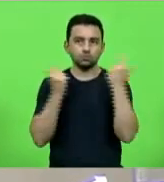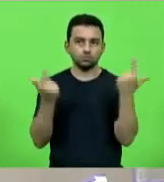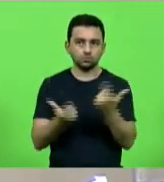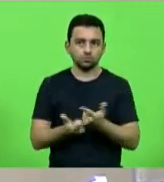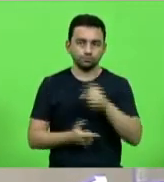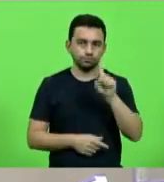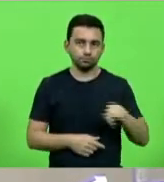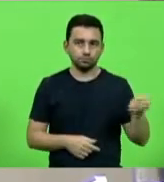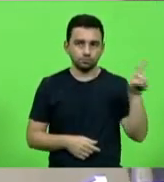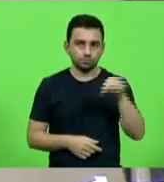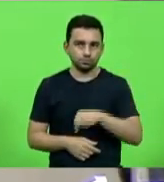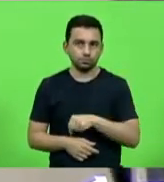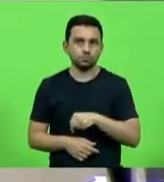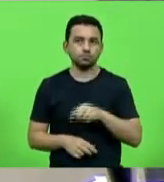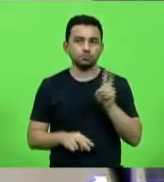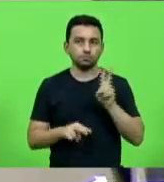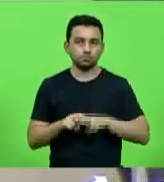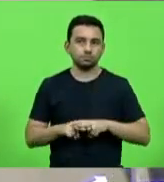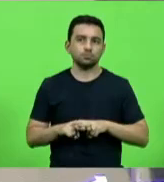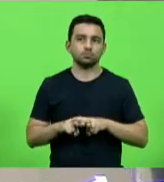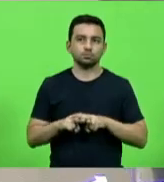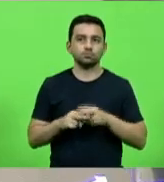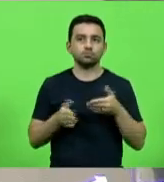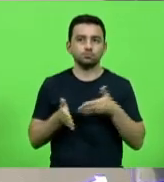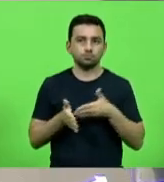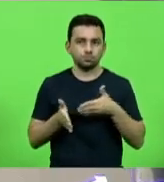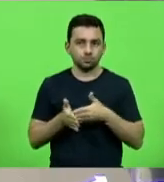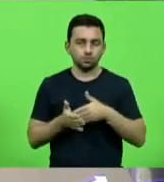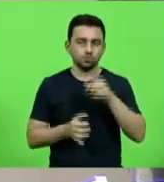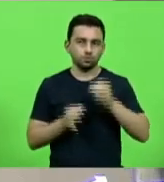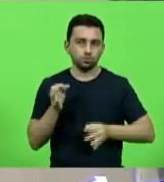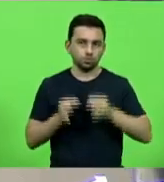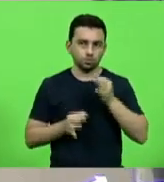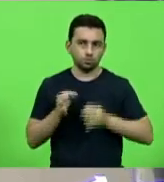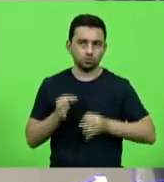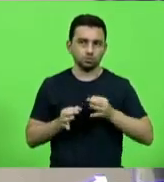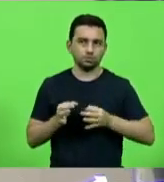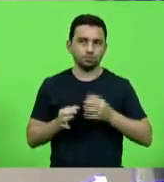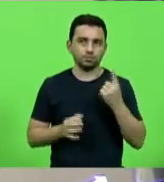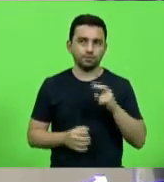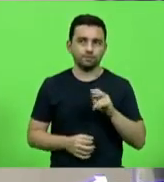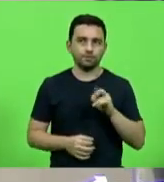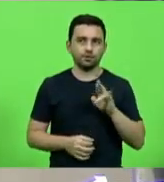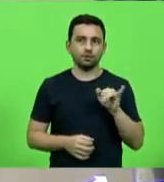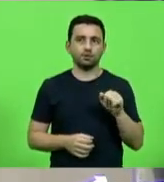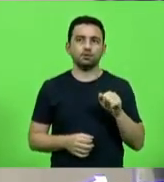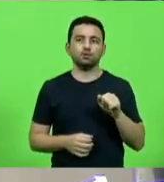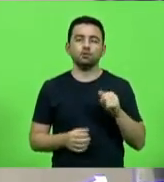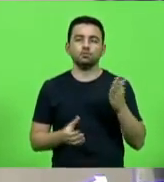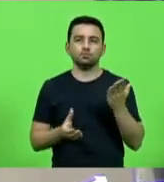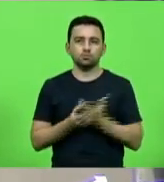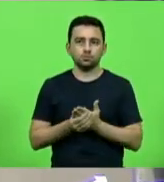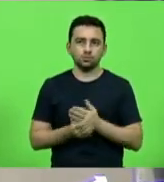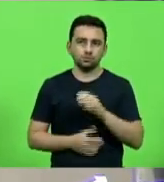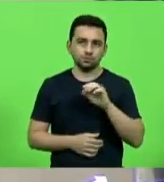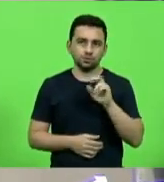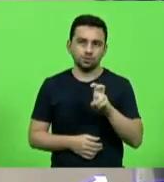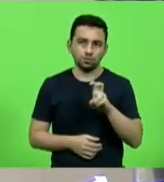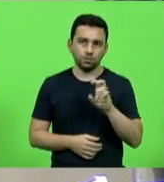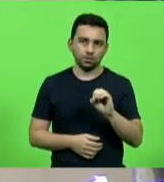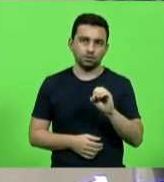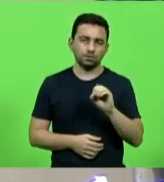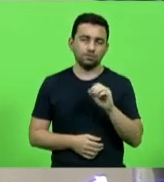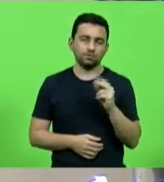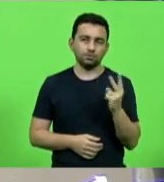a revogação à prisão preventiva decretada pelo juiz da primeira vara federal de Florianópolis, nos autos número 5022, 52,